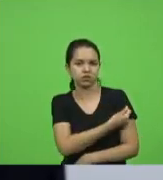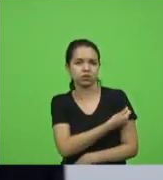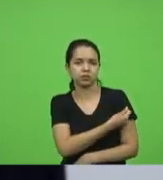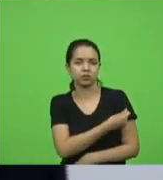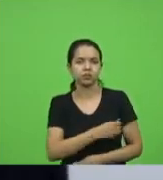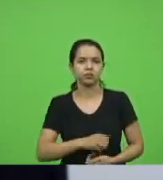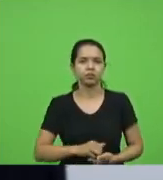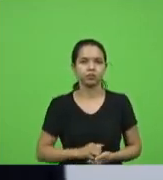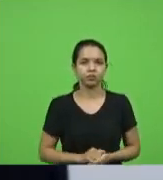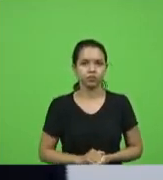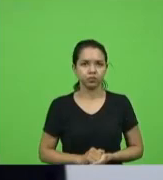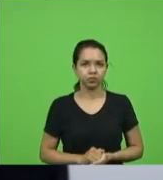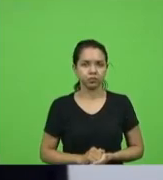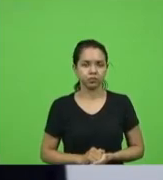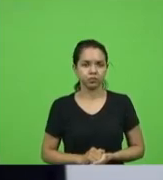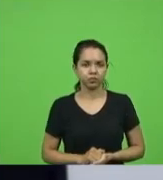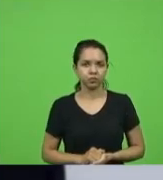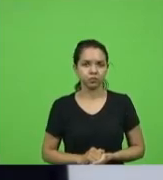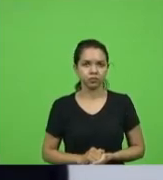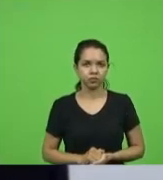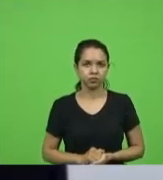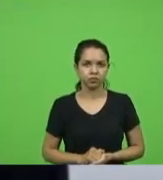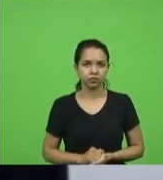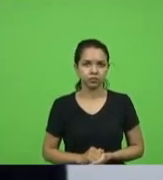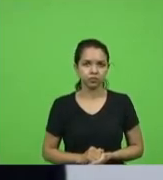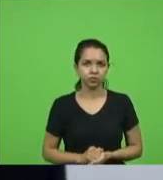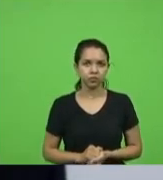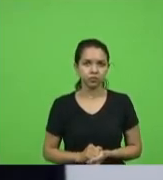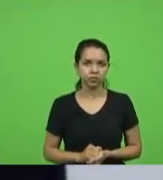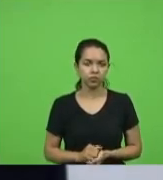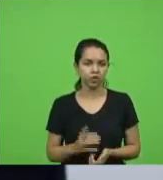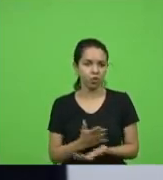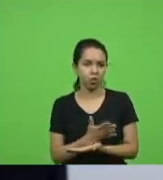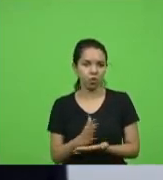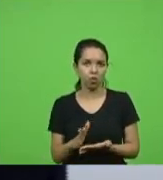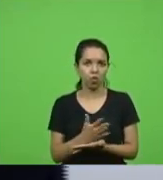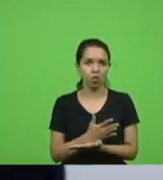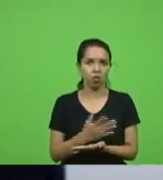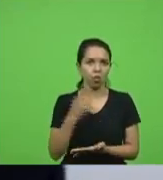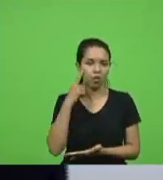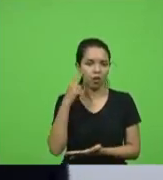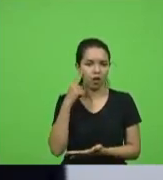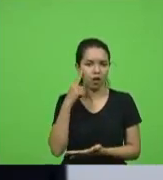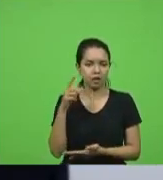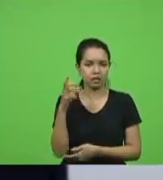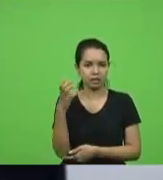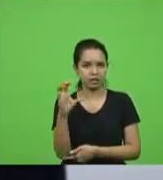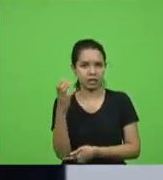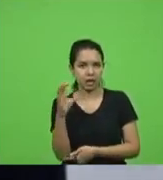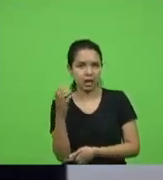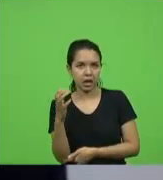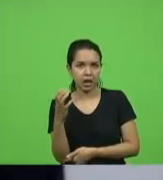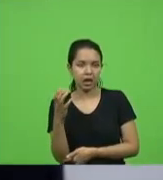ficaram negando a ciência negando tudo